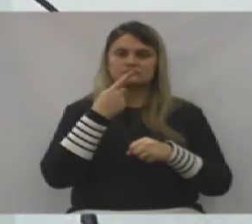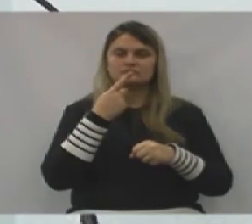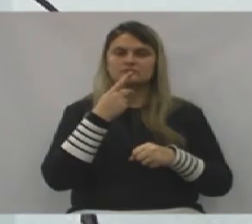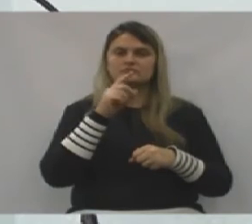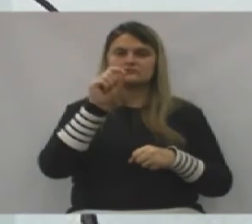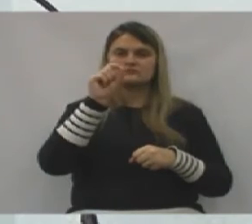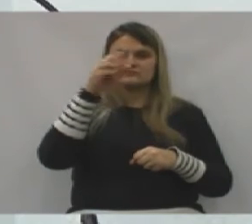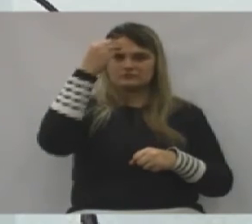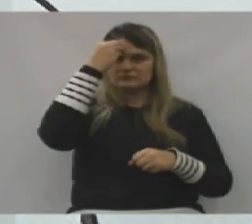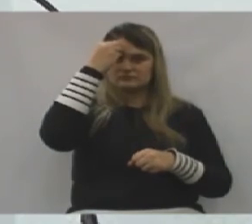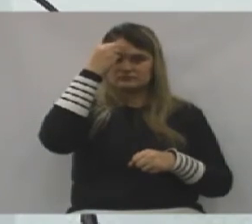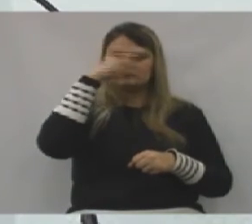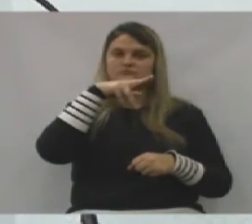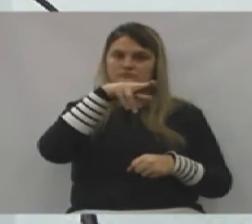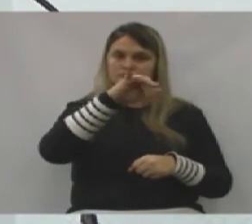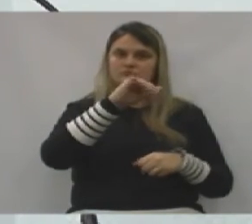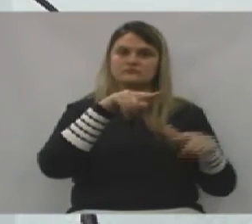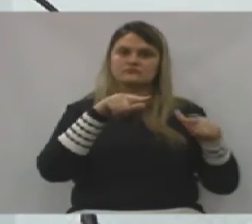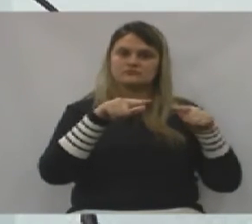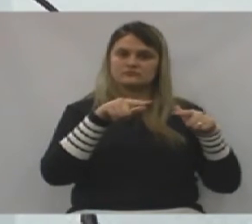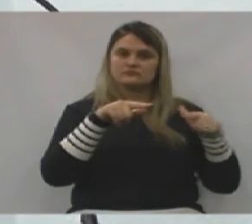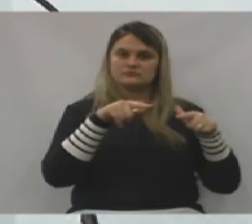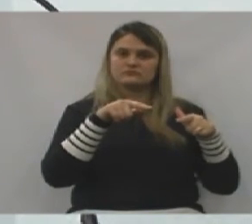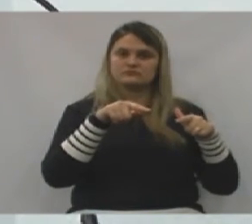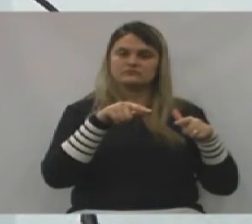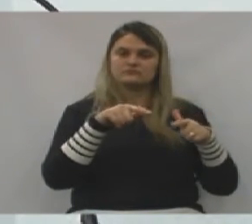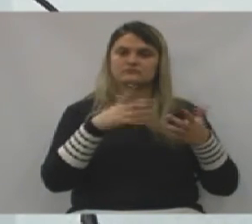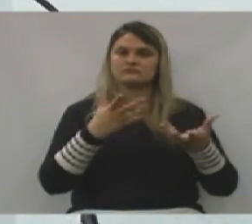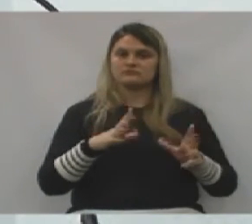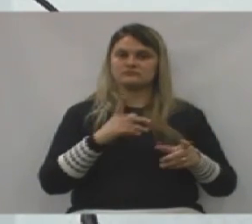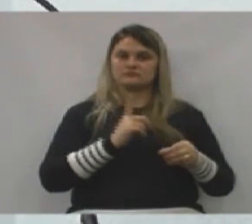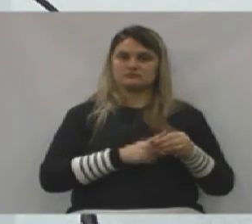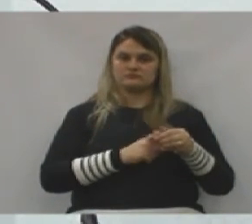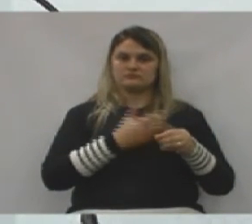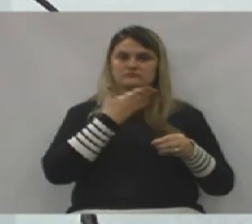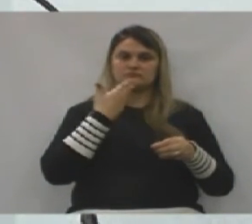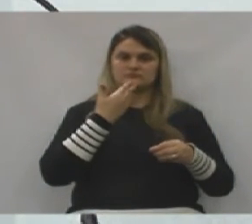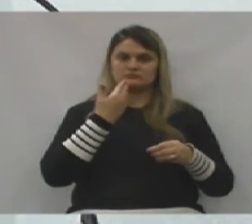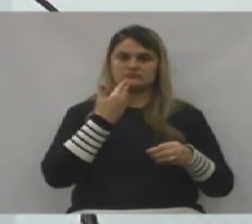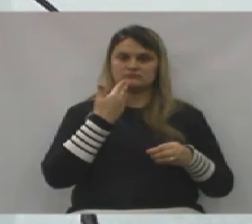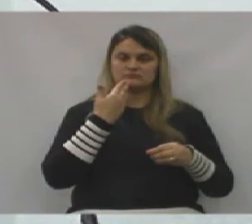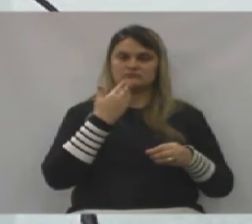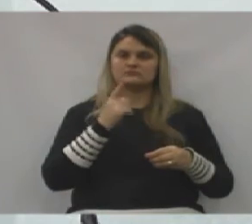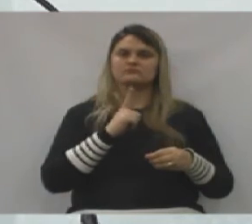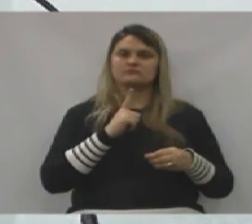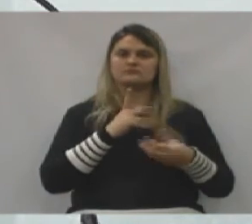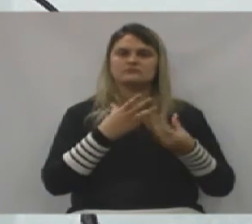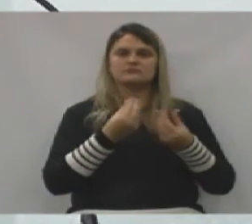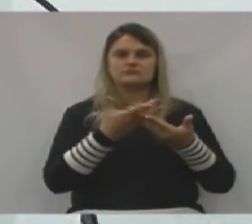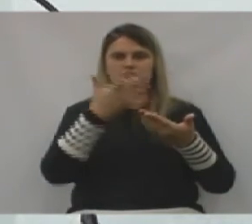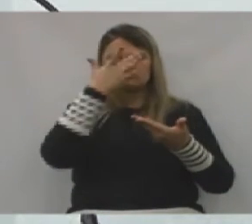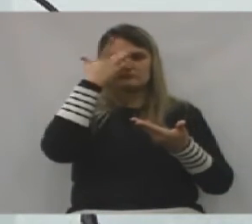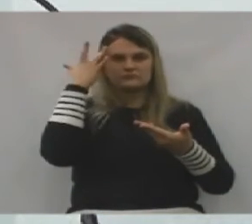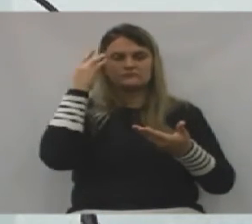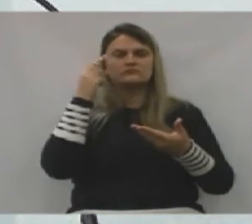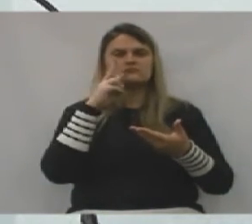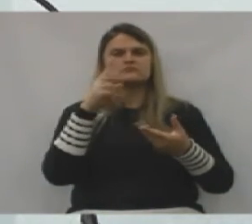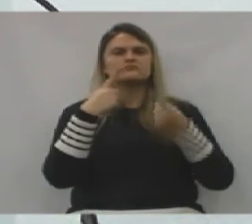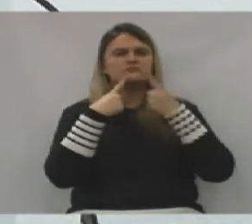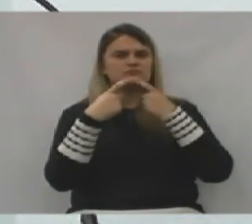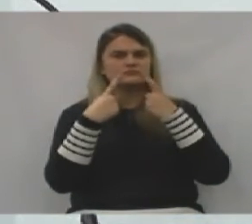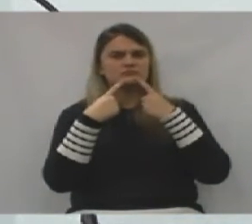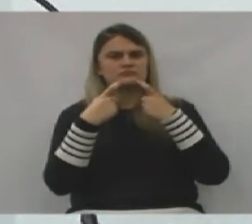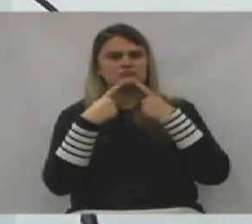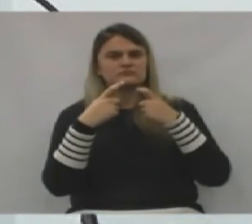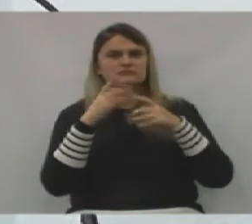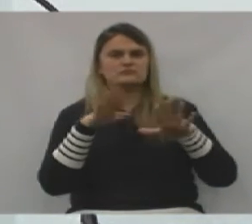dedo, vá lá trabalhar, meu amigo, você não quer uma cidade melhor? Tem um monte de gente que eu vejo aqui apontando o dedo